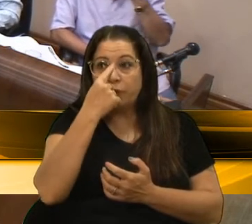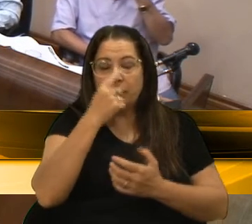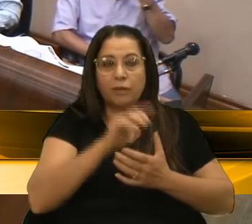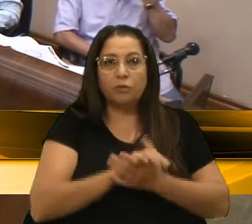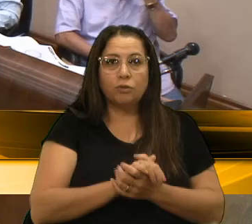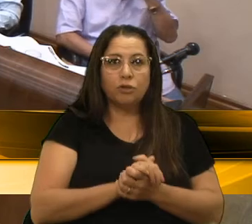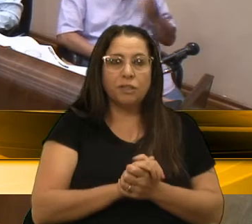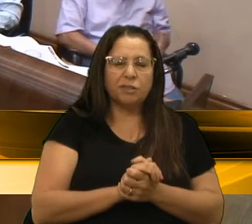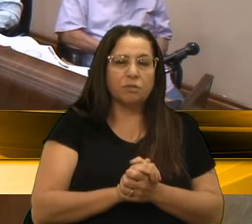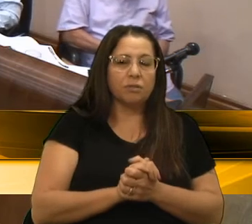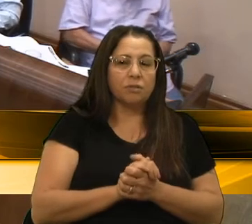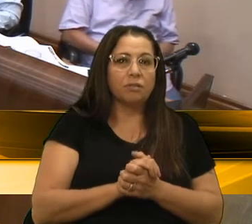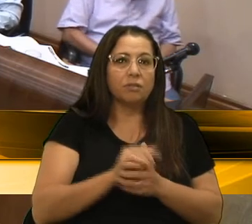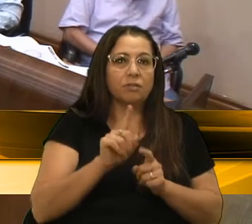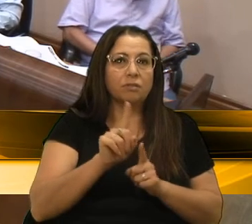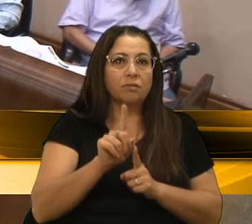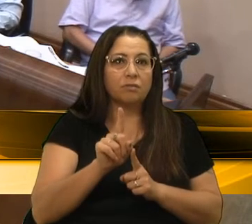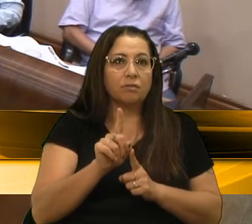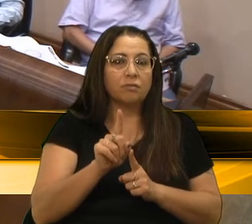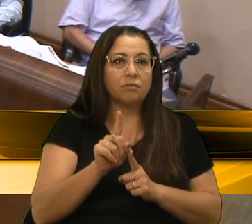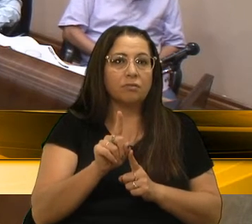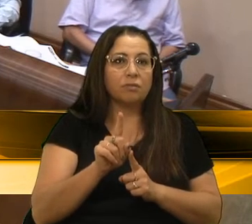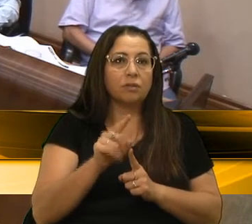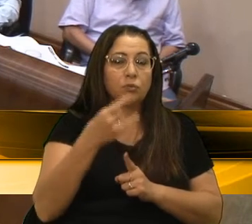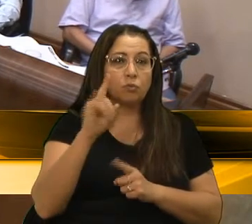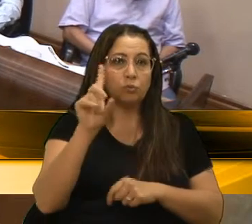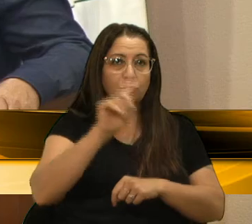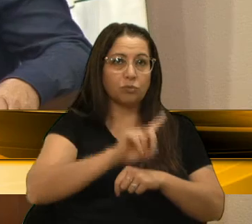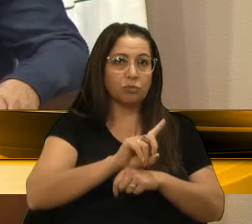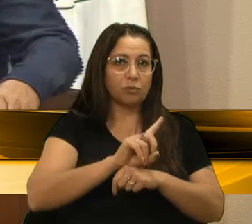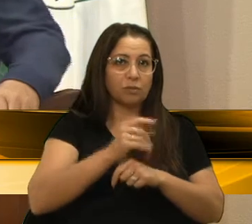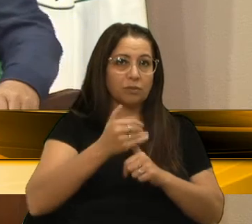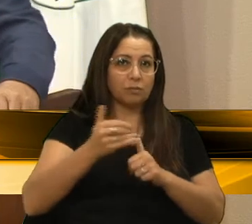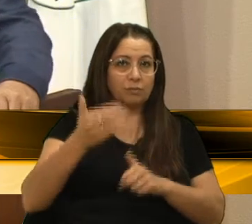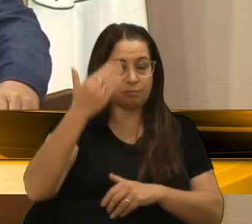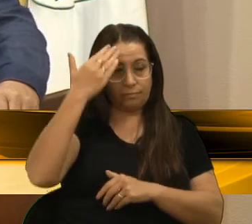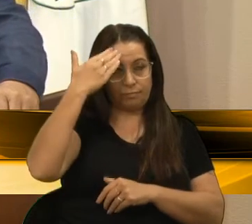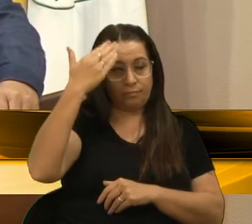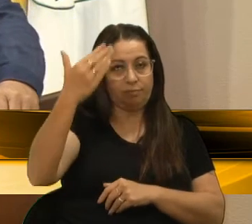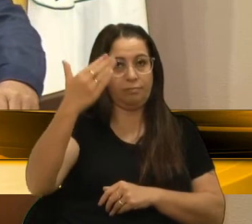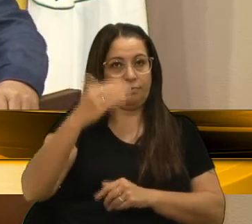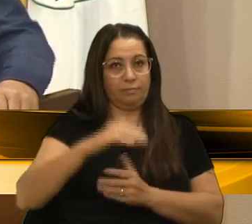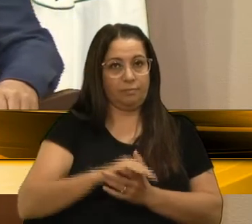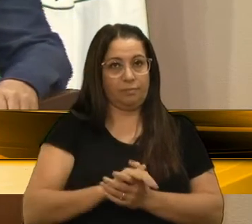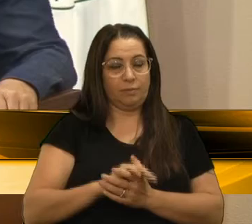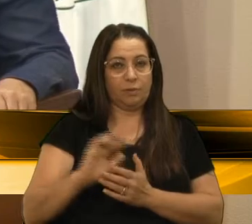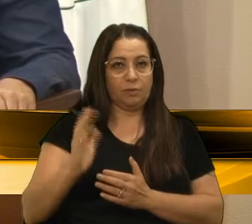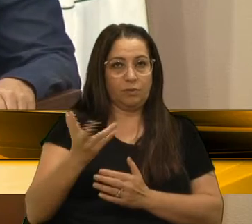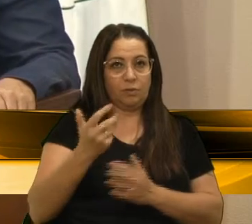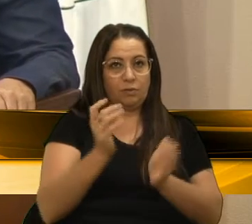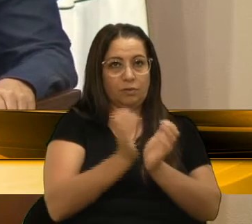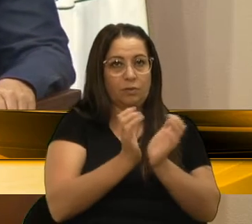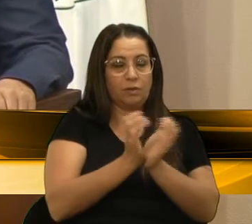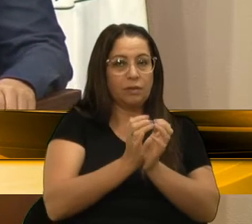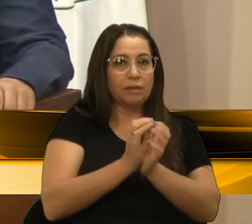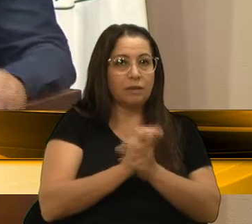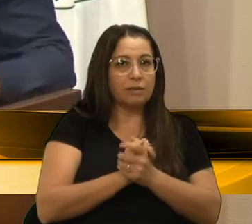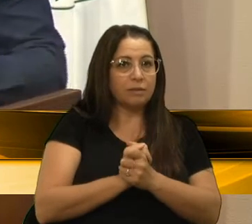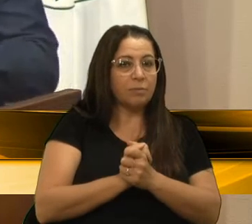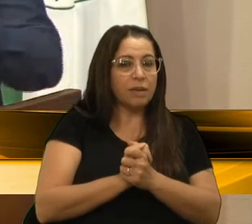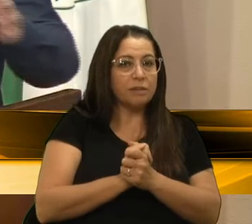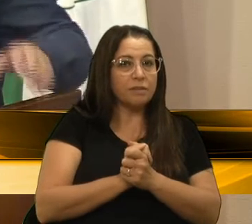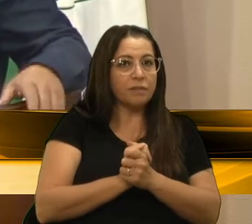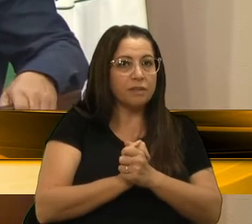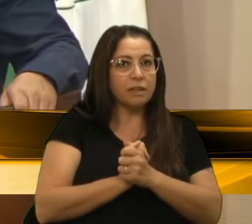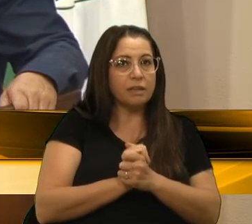quero também, nesse último dia dessa legislatura, agradecer todos os colegas aí, né, fiz